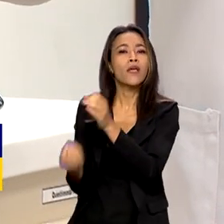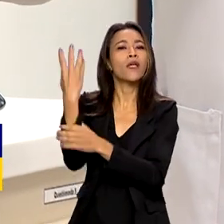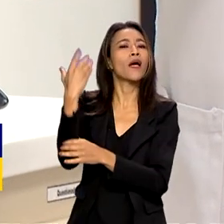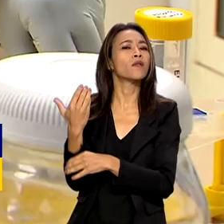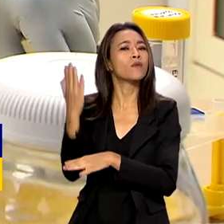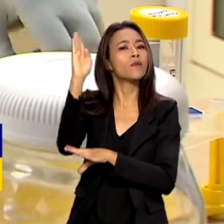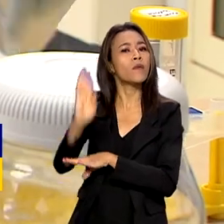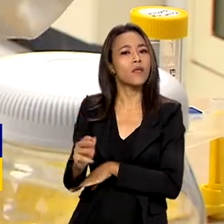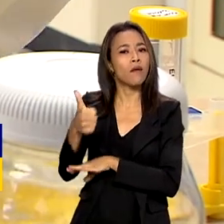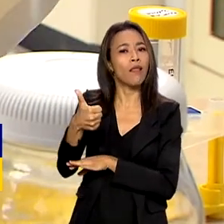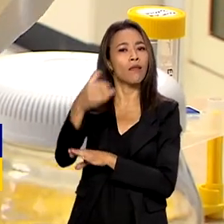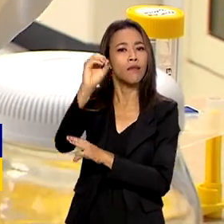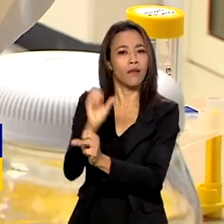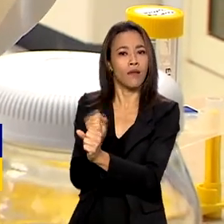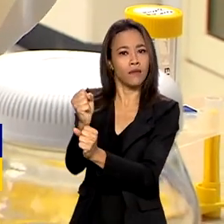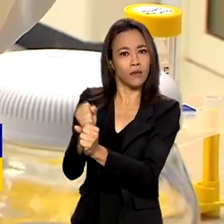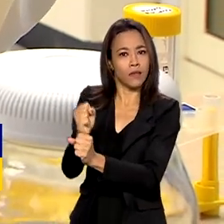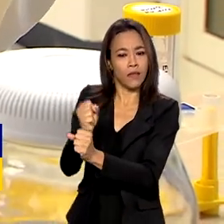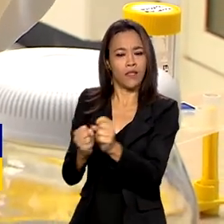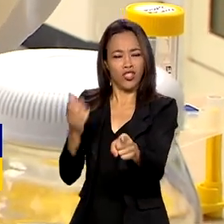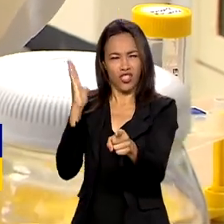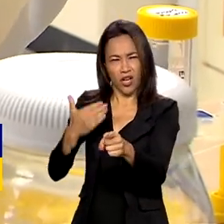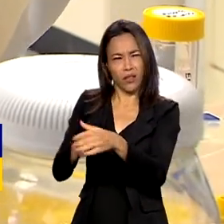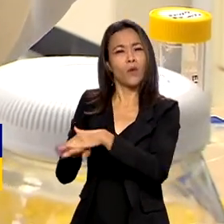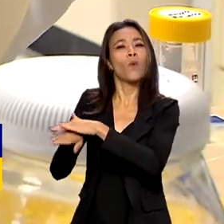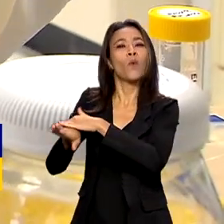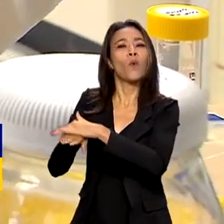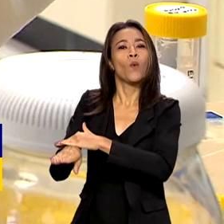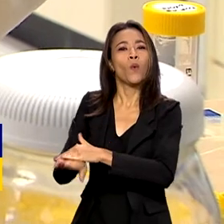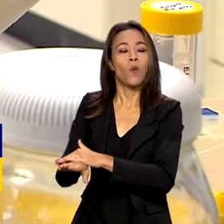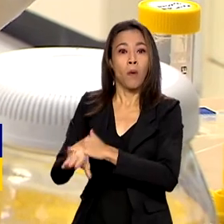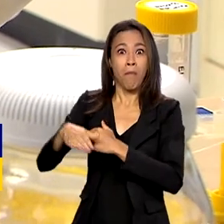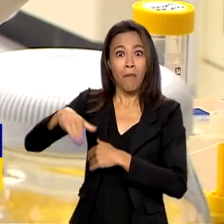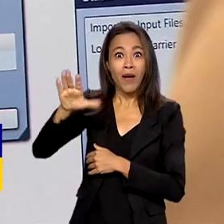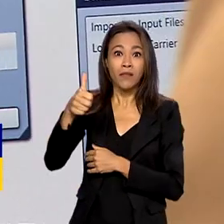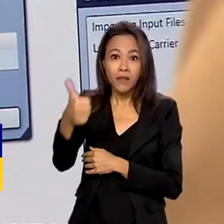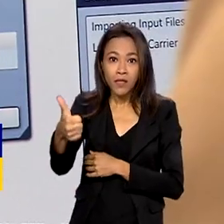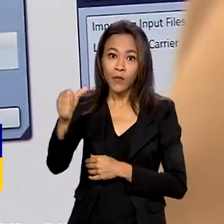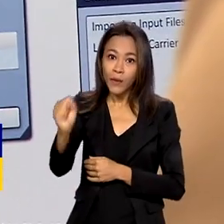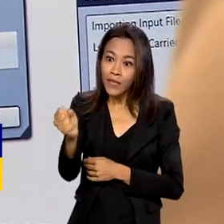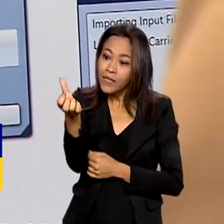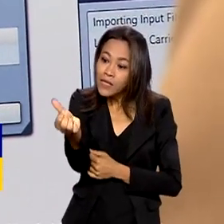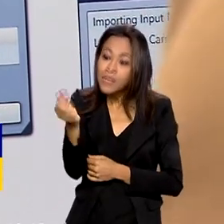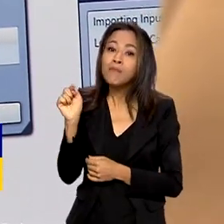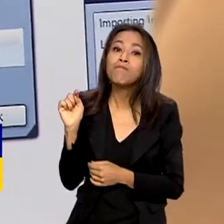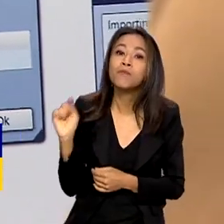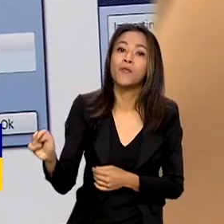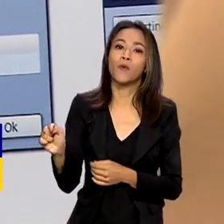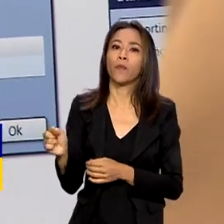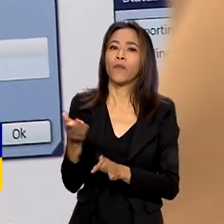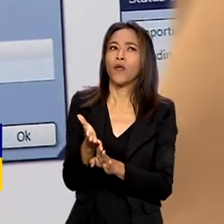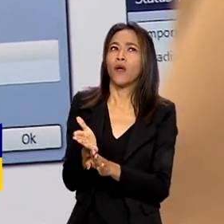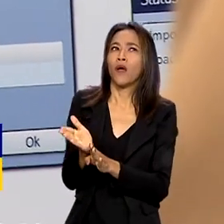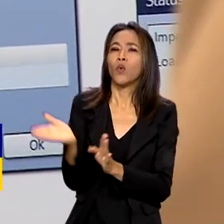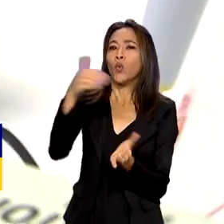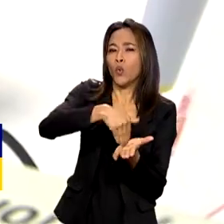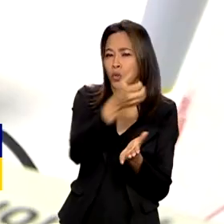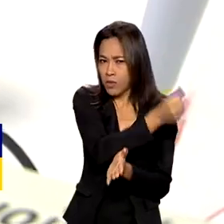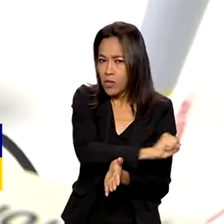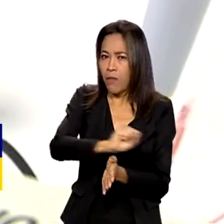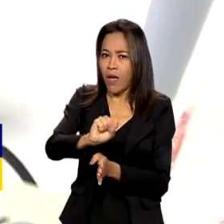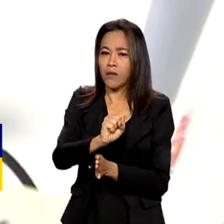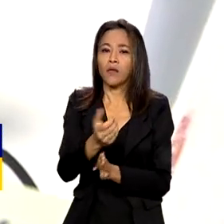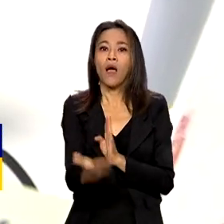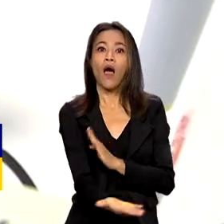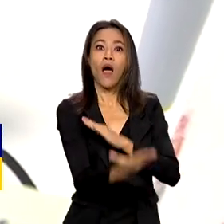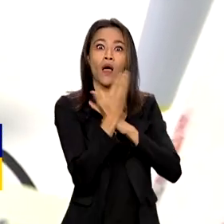10 anos e já armazenam mais de 186 mil perfis. Só no último semestre, o sistema ajudou